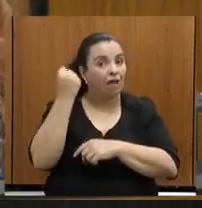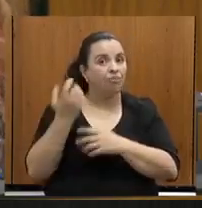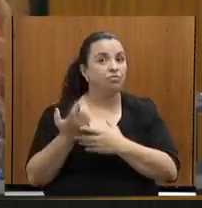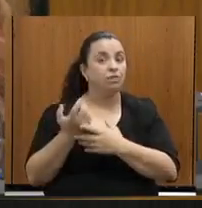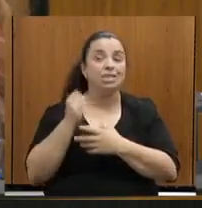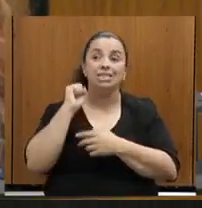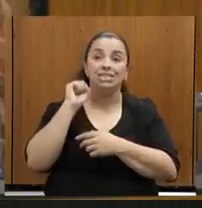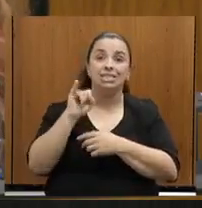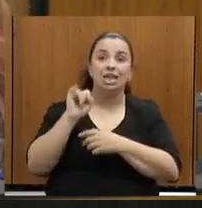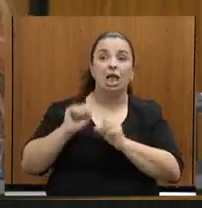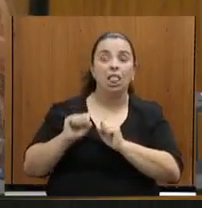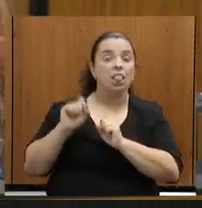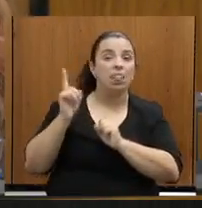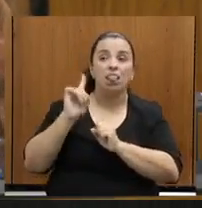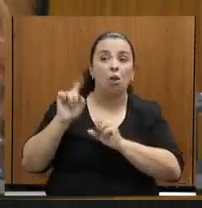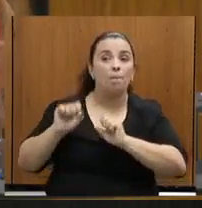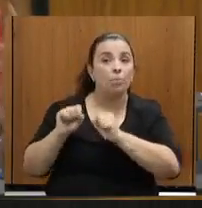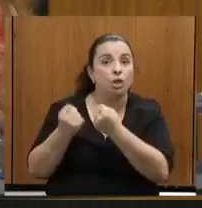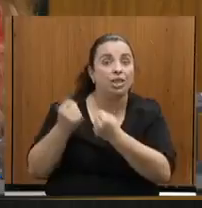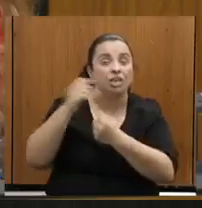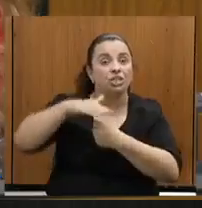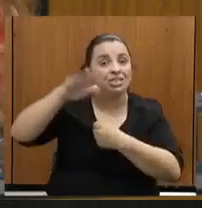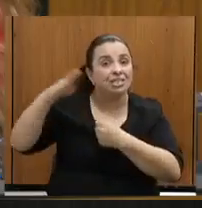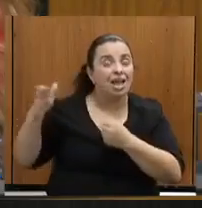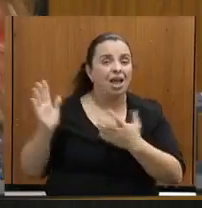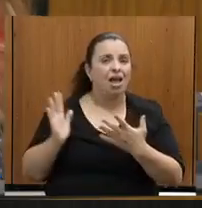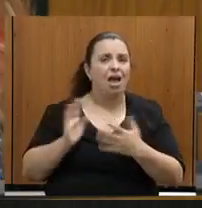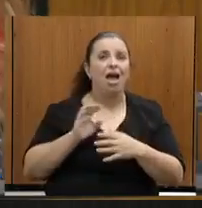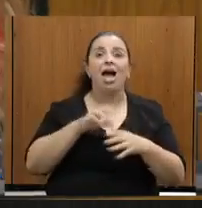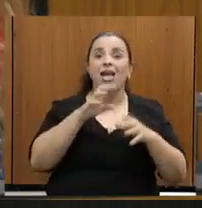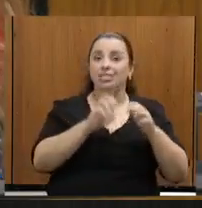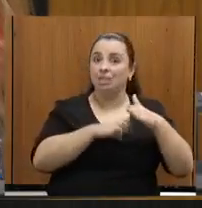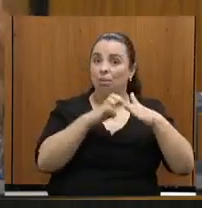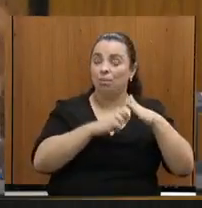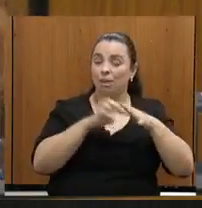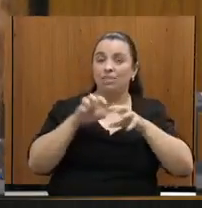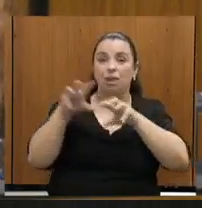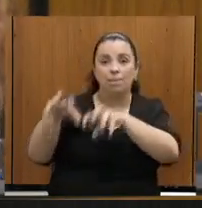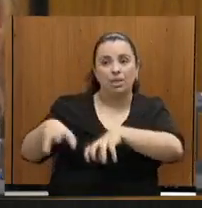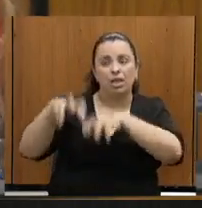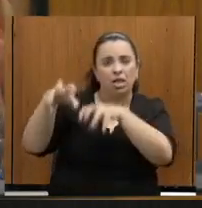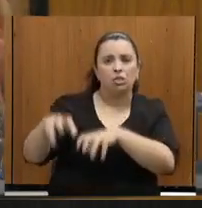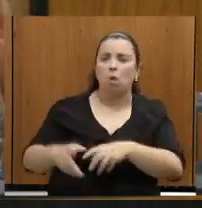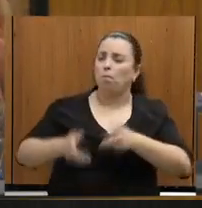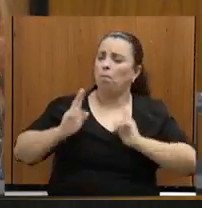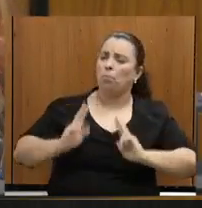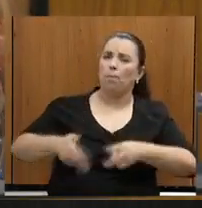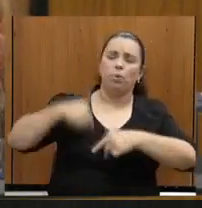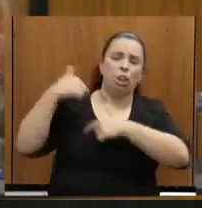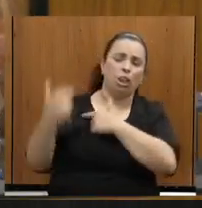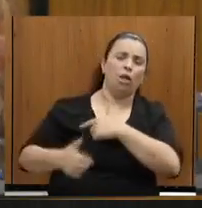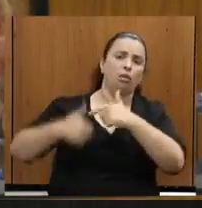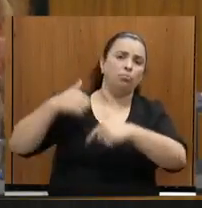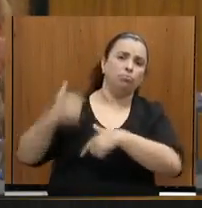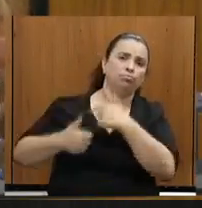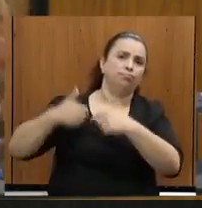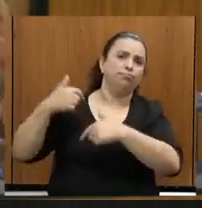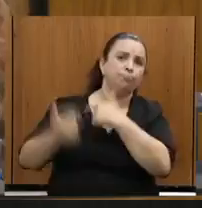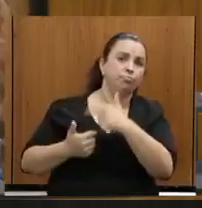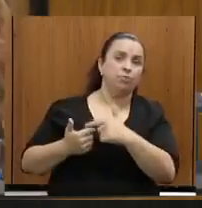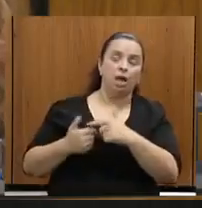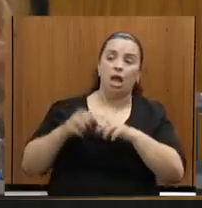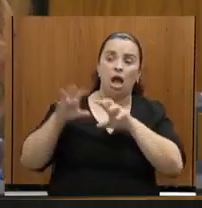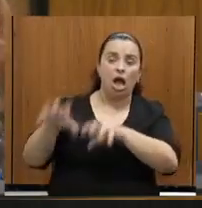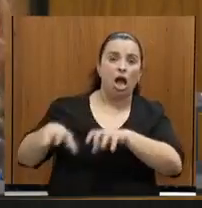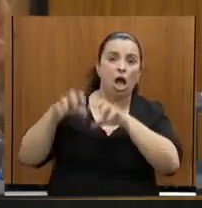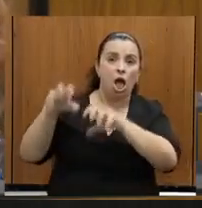protegermos as nossas serras, as mineradoras não param, atuam irregularmente e a demora do poder